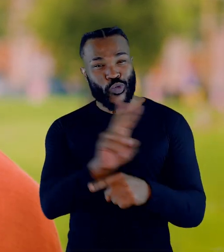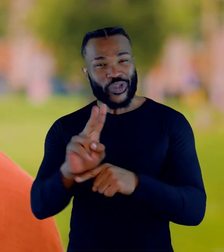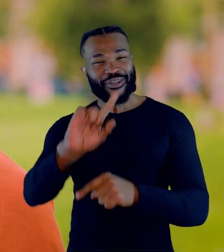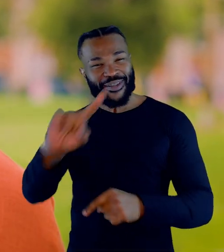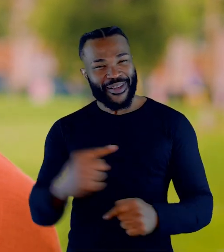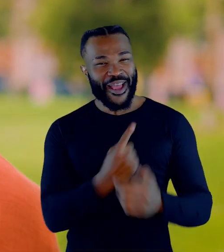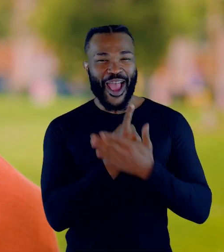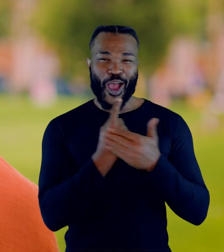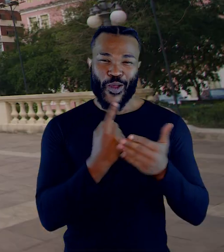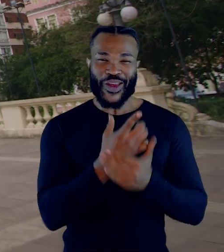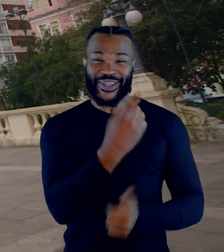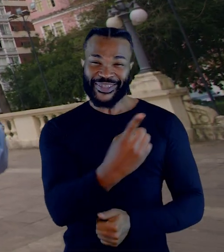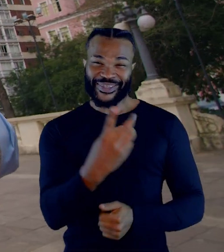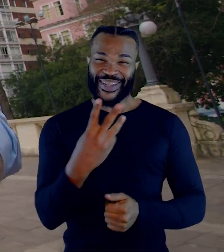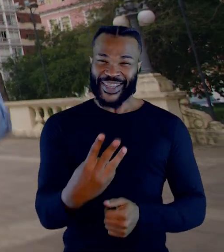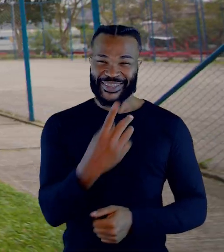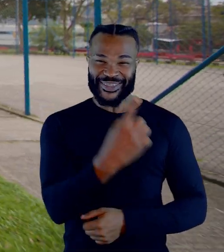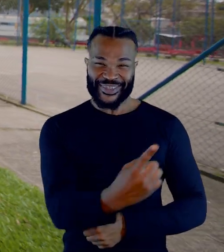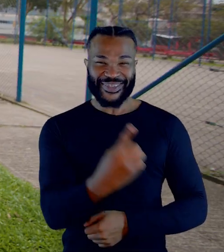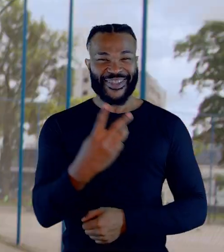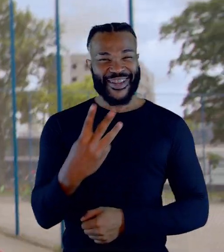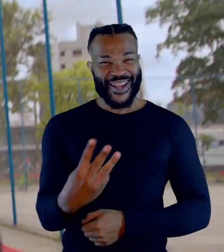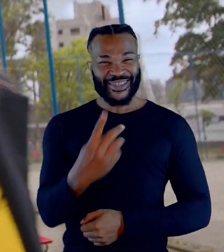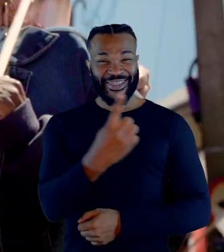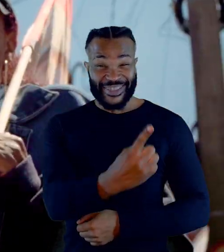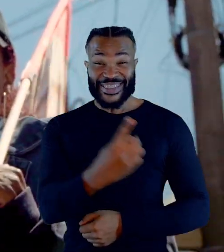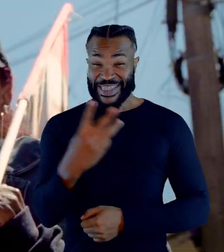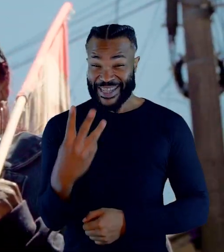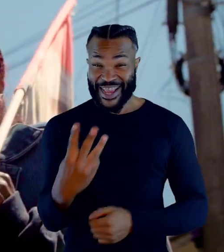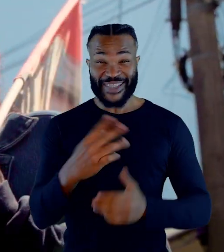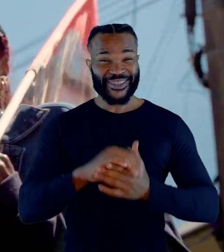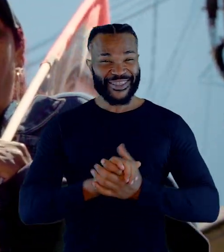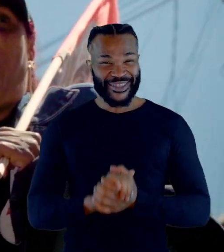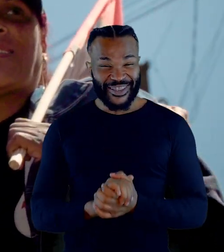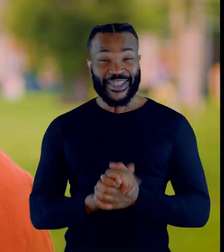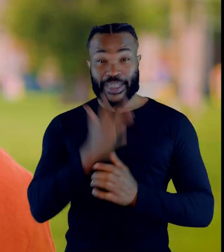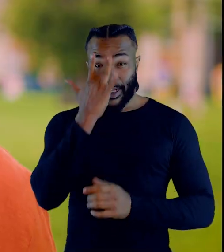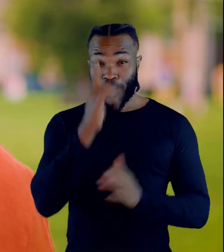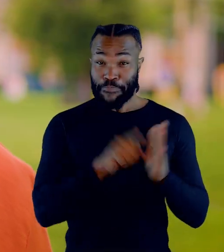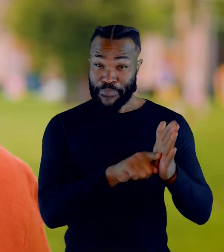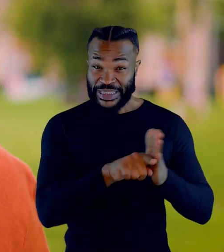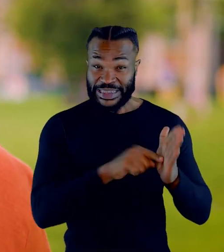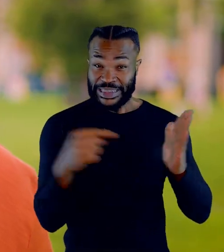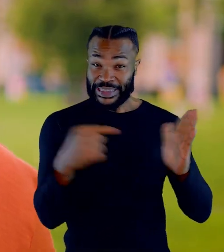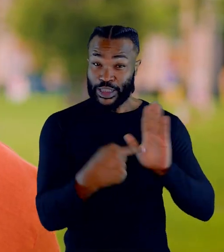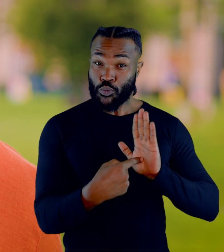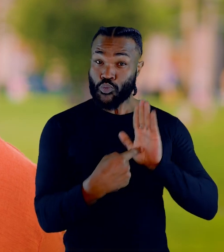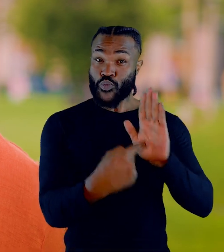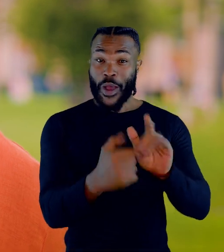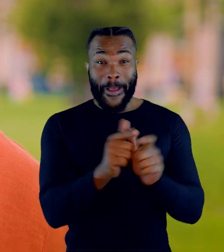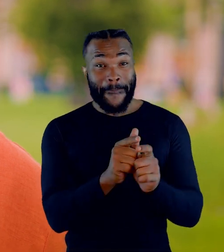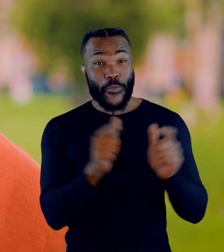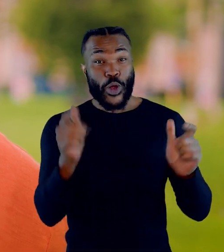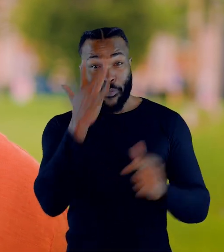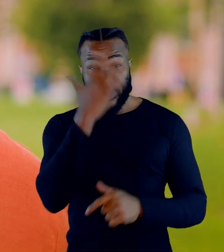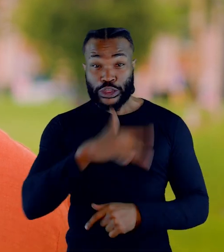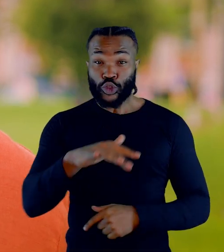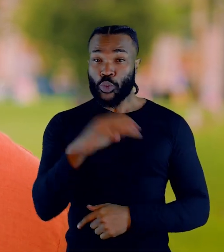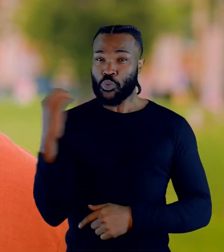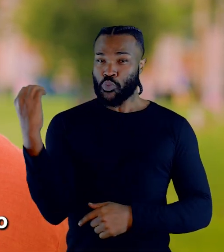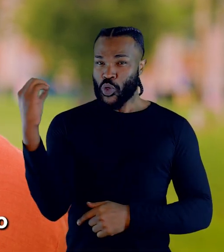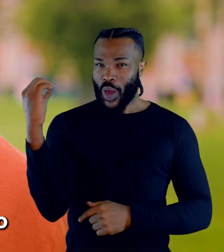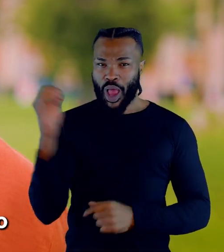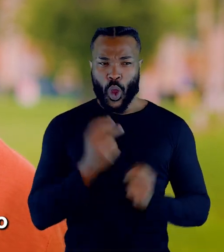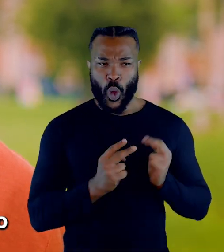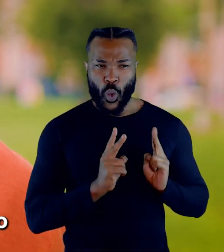que cuida e acolhe. É 13! É 13! É 13! As pesquisas mostram que a maioria dos porto